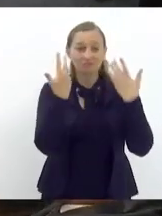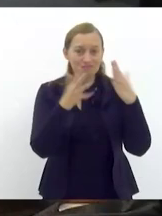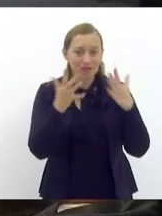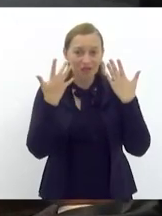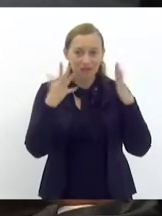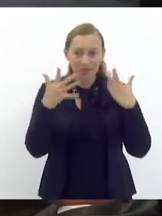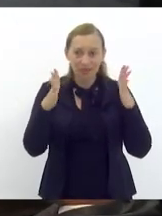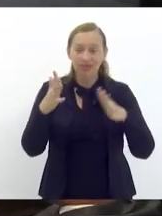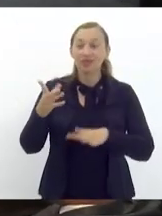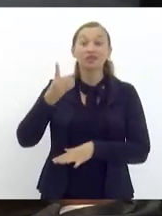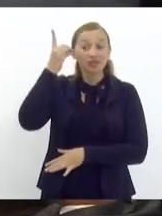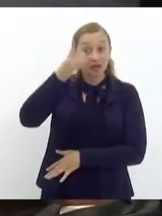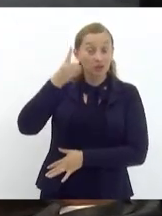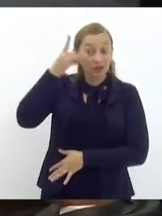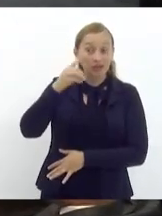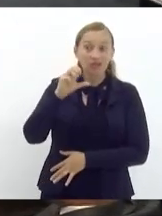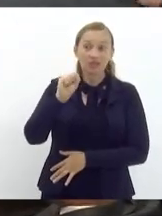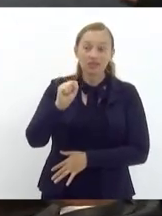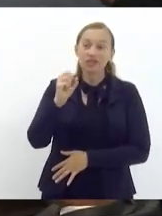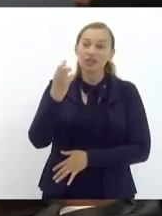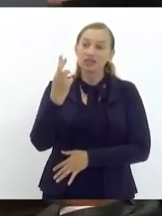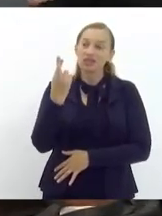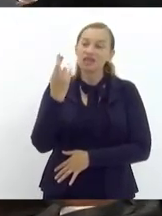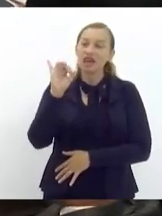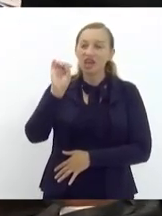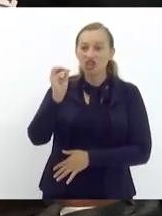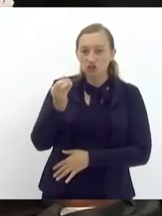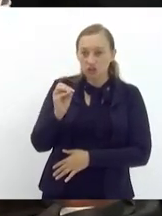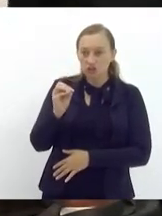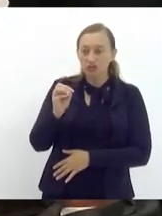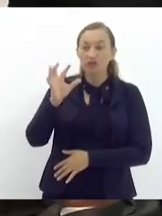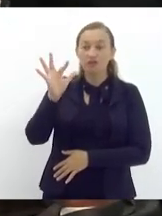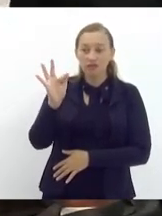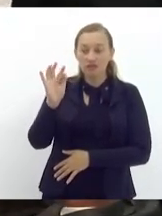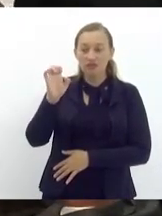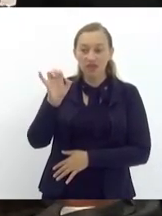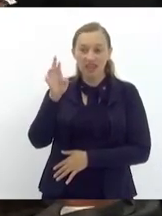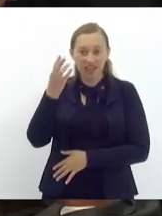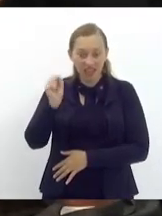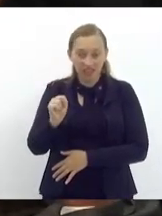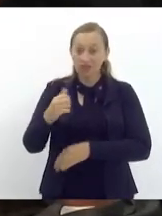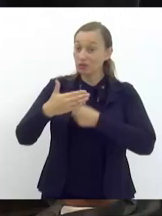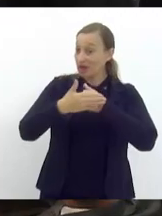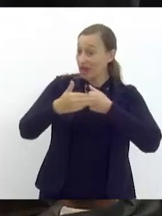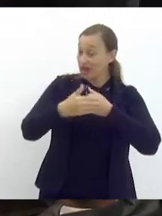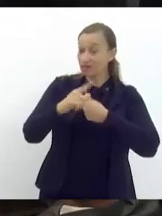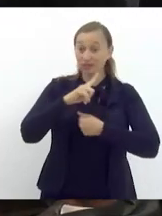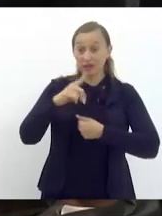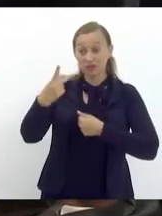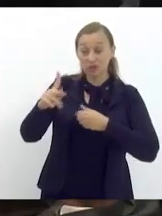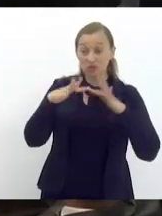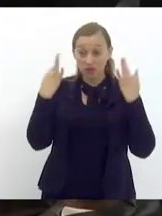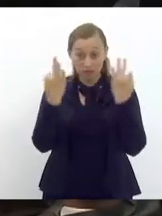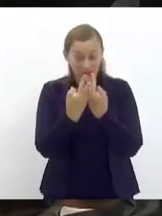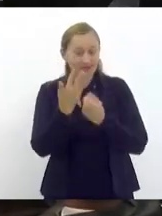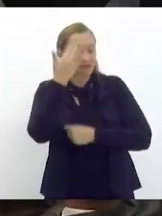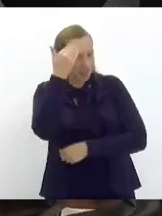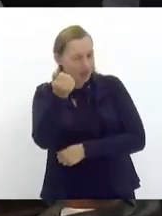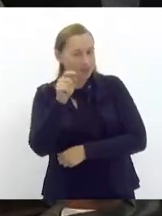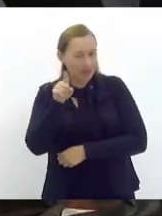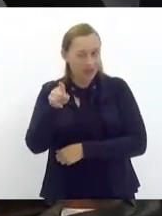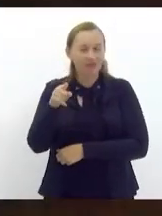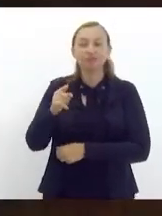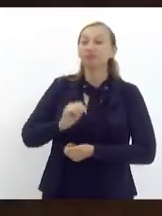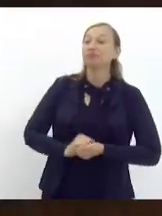o nobre deputado Sérgio Fernandes, que faz parte da família Fernandes, que eu tenho muito carinho, admiração, ele sabe disso.